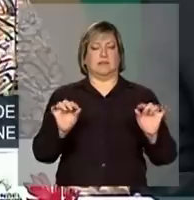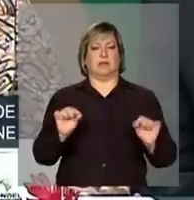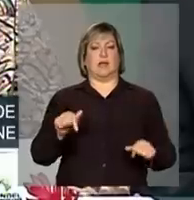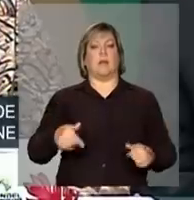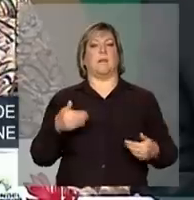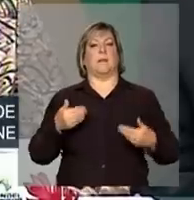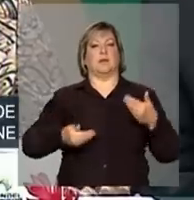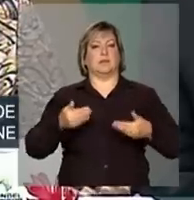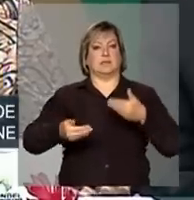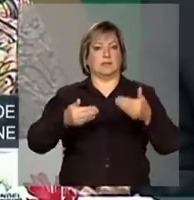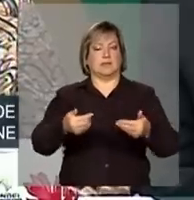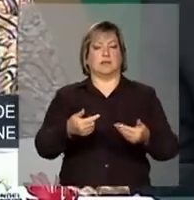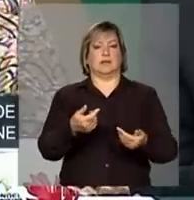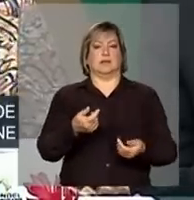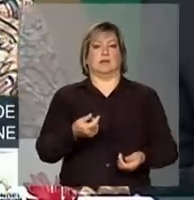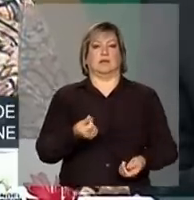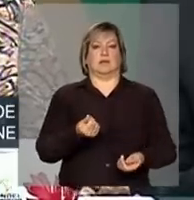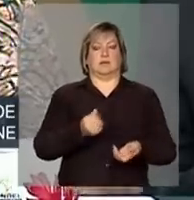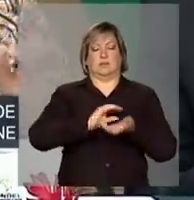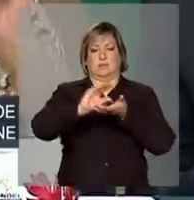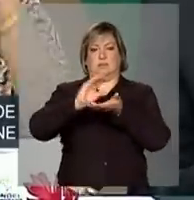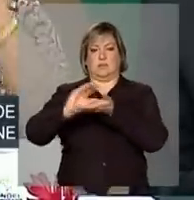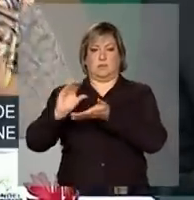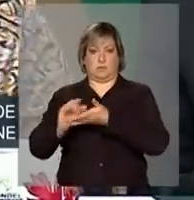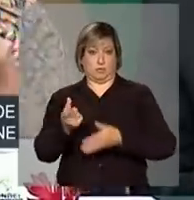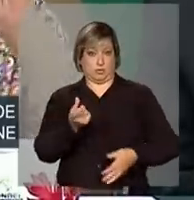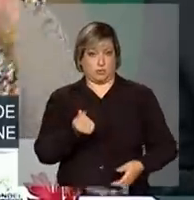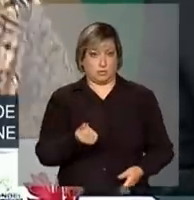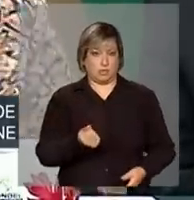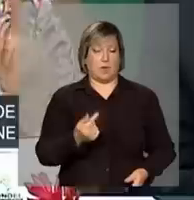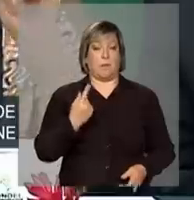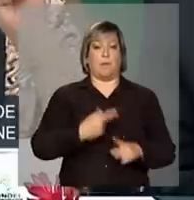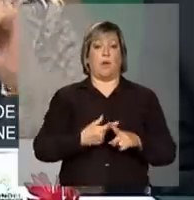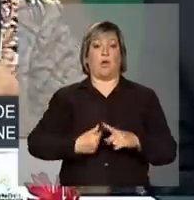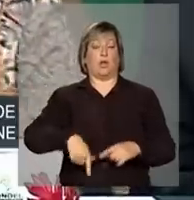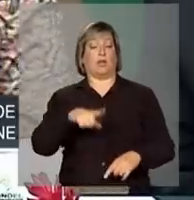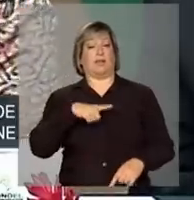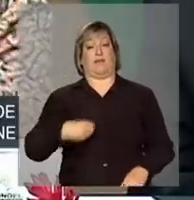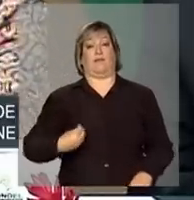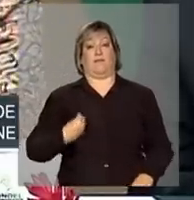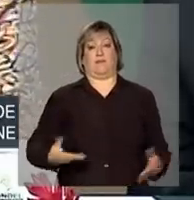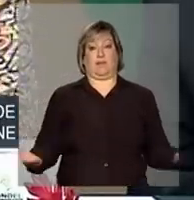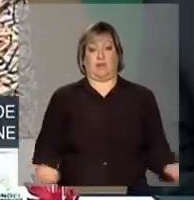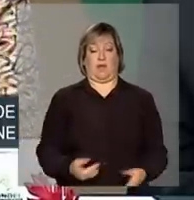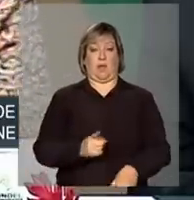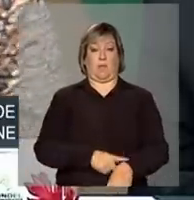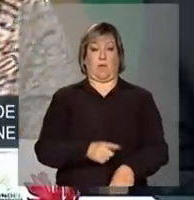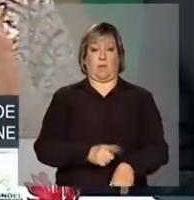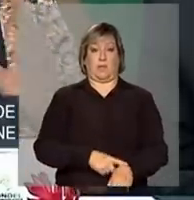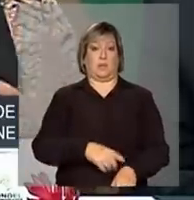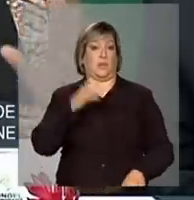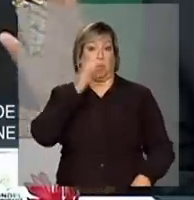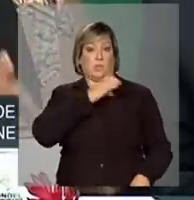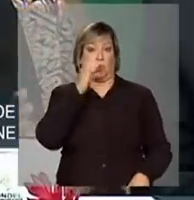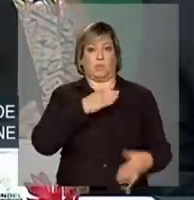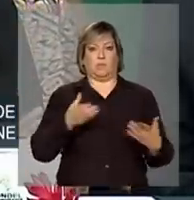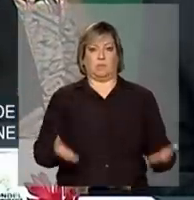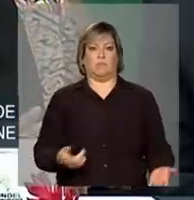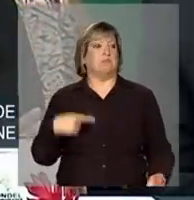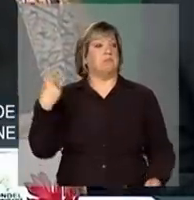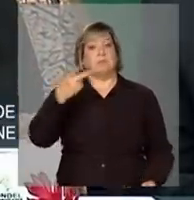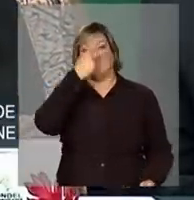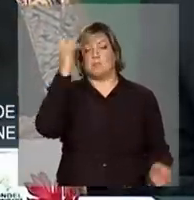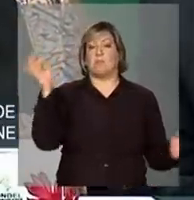procedimento de repassos de recursos, tendo em vista que vivemos numa situação emergencial. Ninguém previu